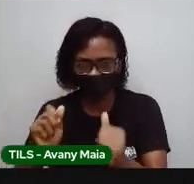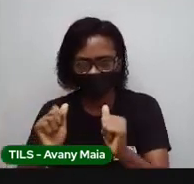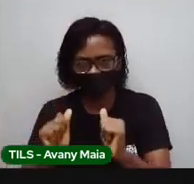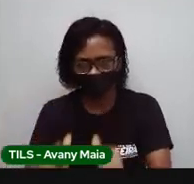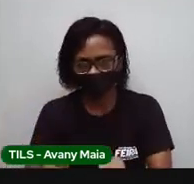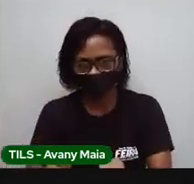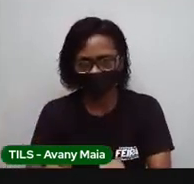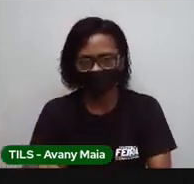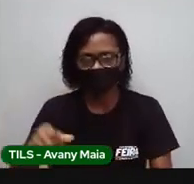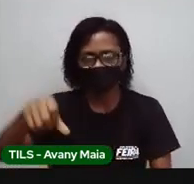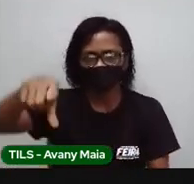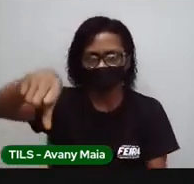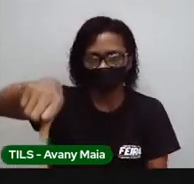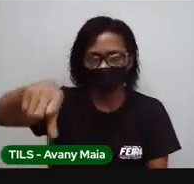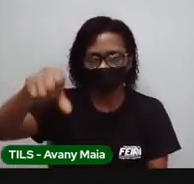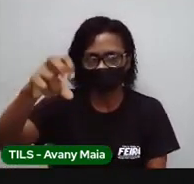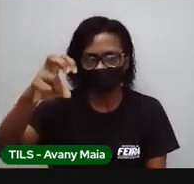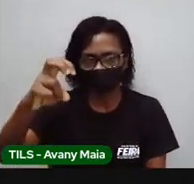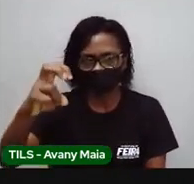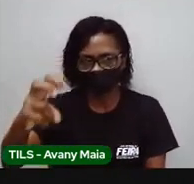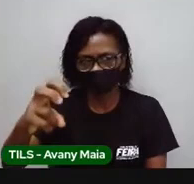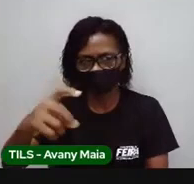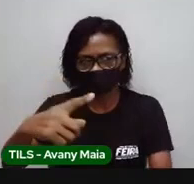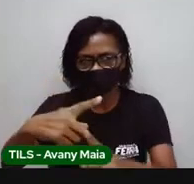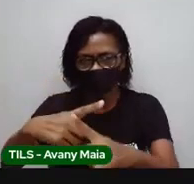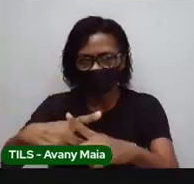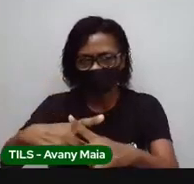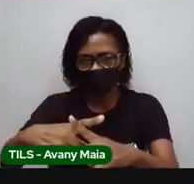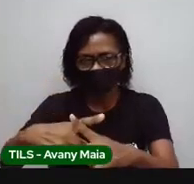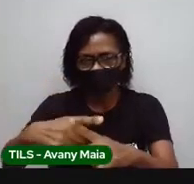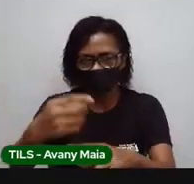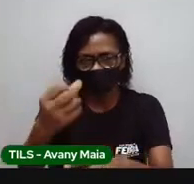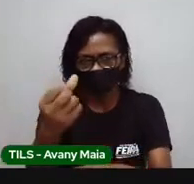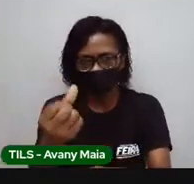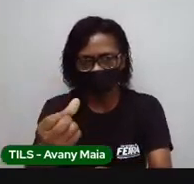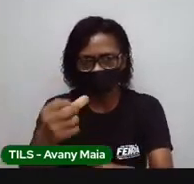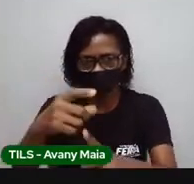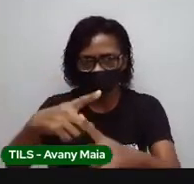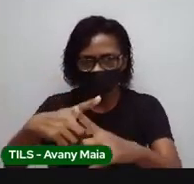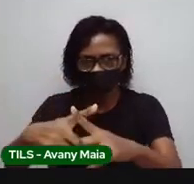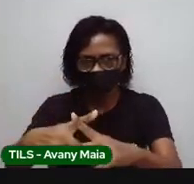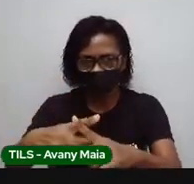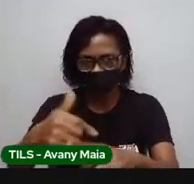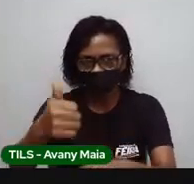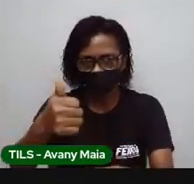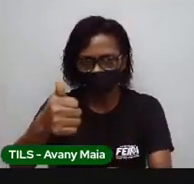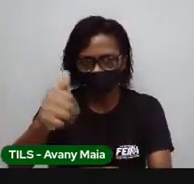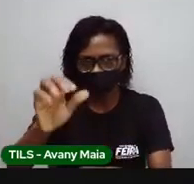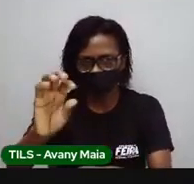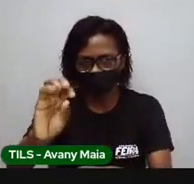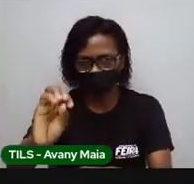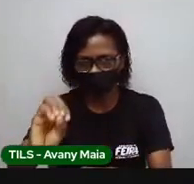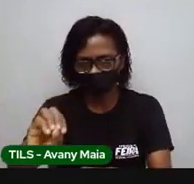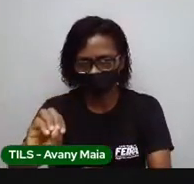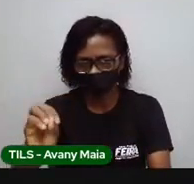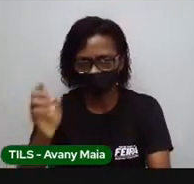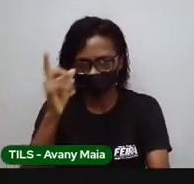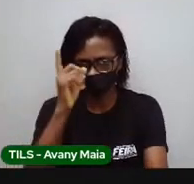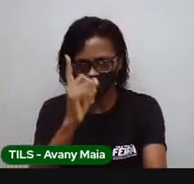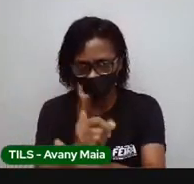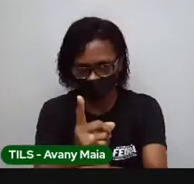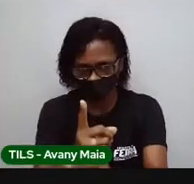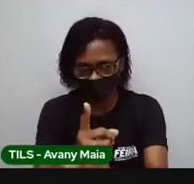6, vezes 10, para verificar que dá 5.700. Bom, achou esse